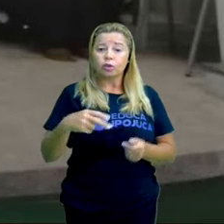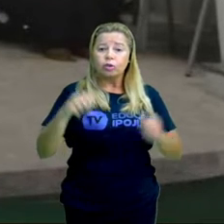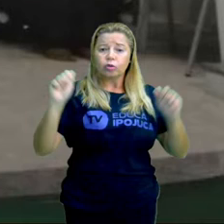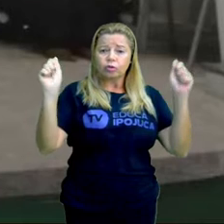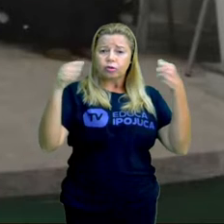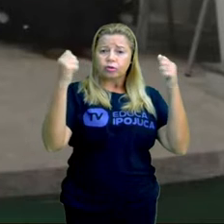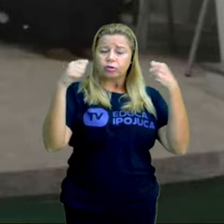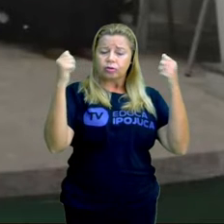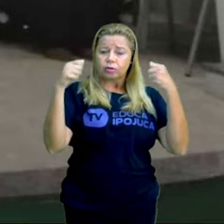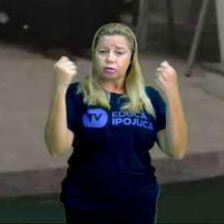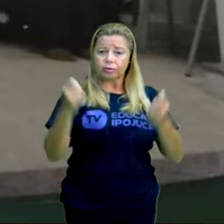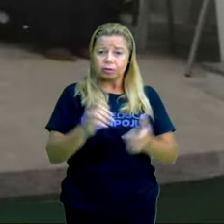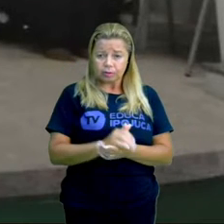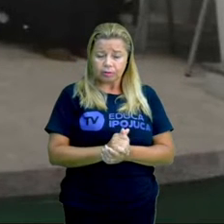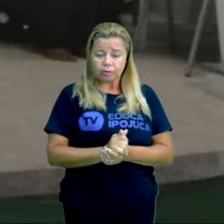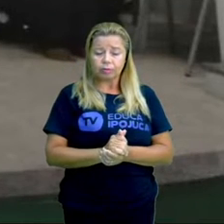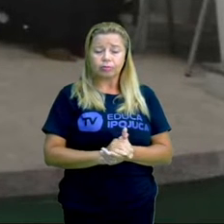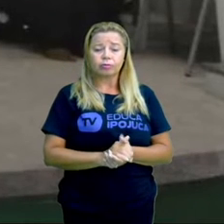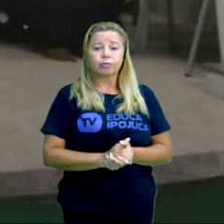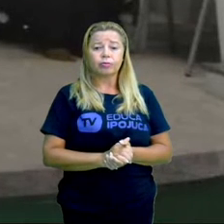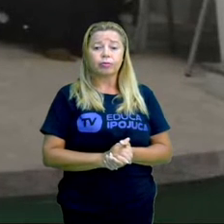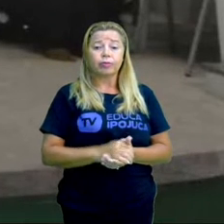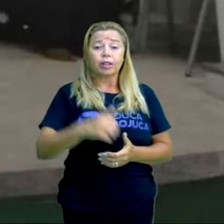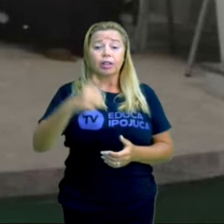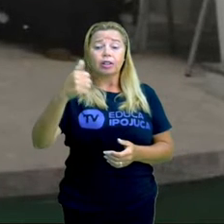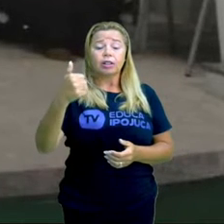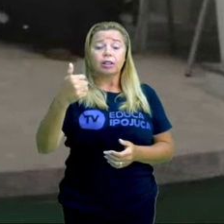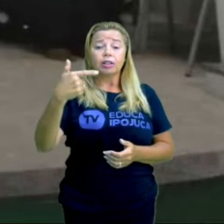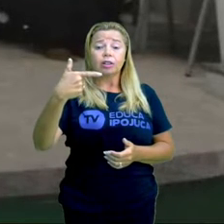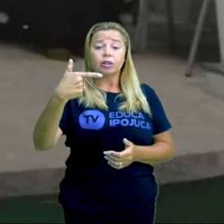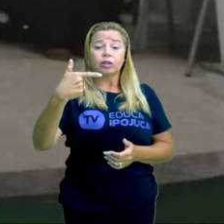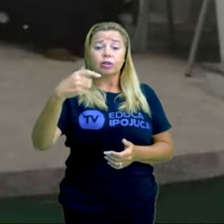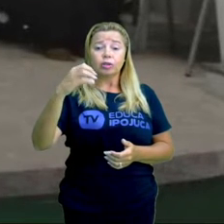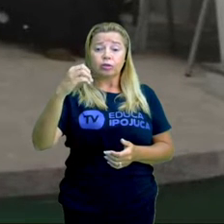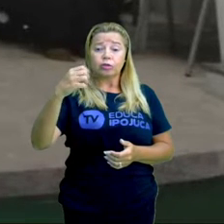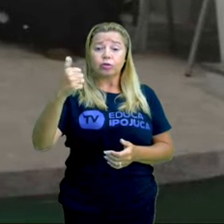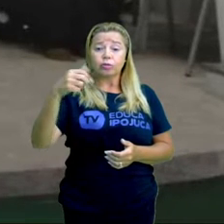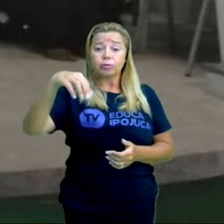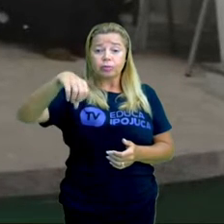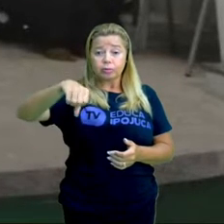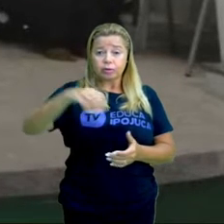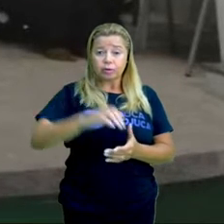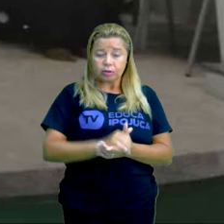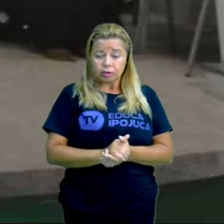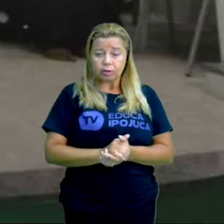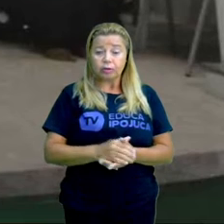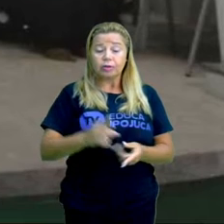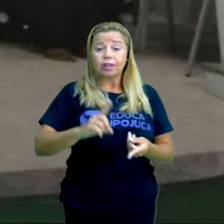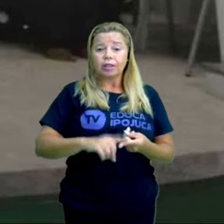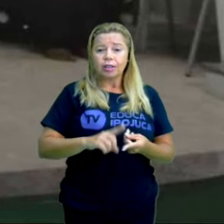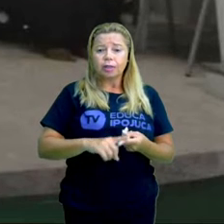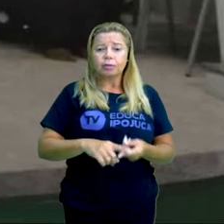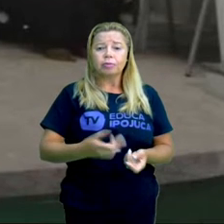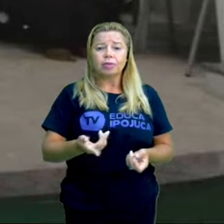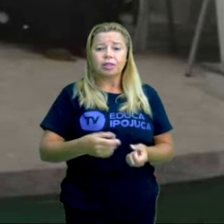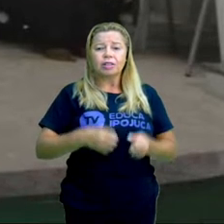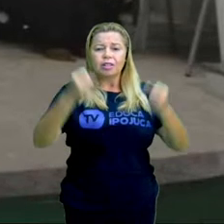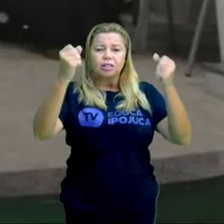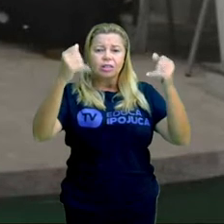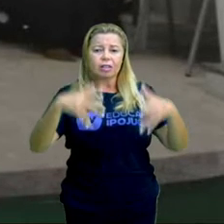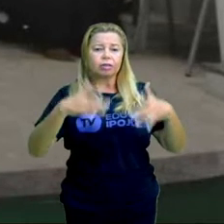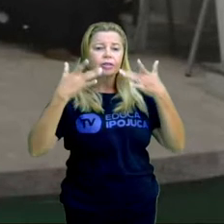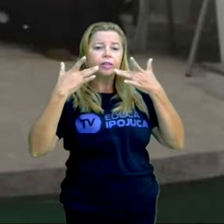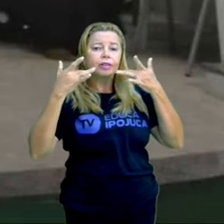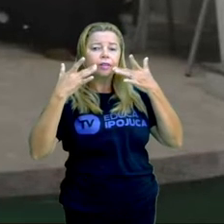aquele que diz não, e, recentemente, em 2019, ele fez o Até Quando, que fala sobre a violência contra a mulher,